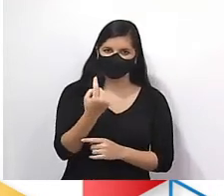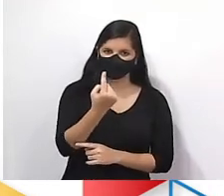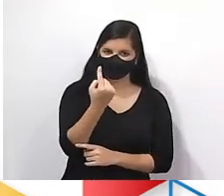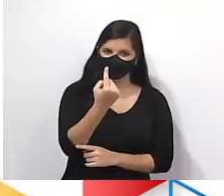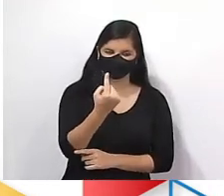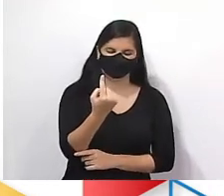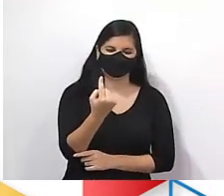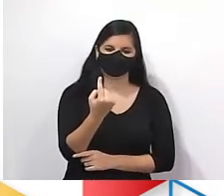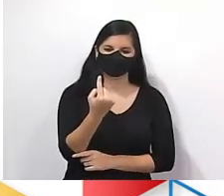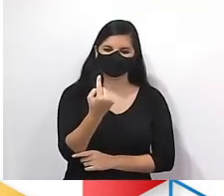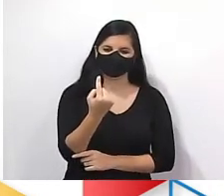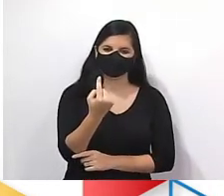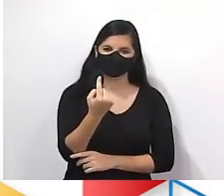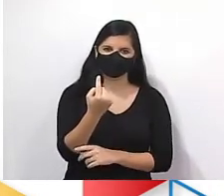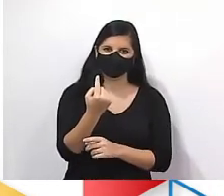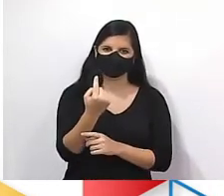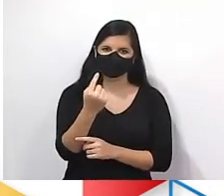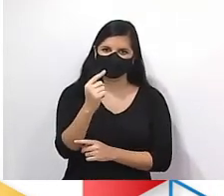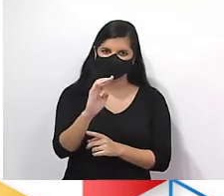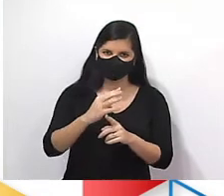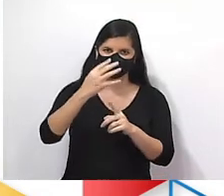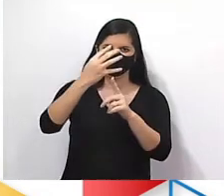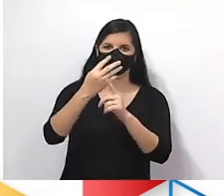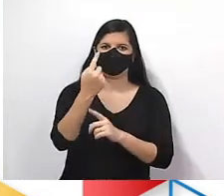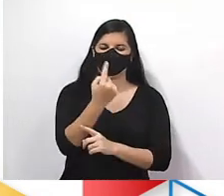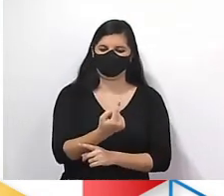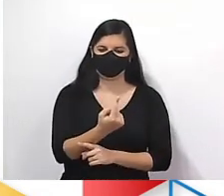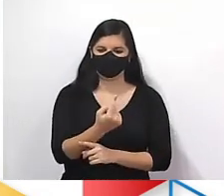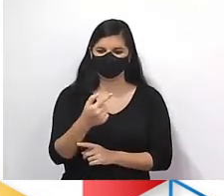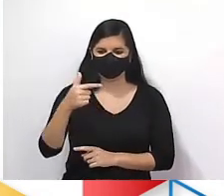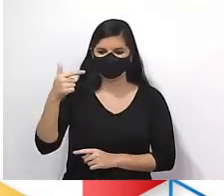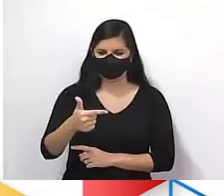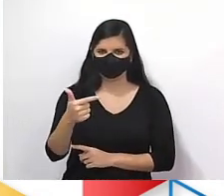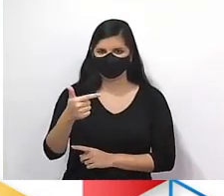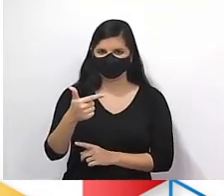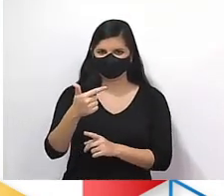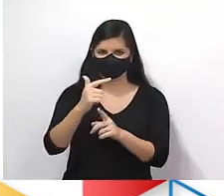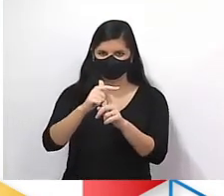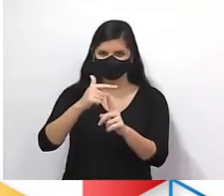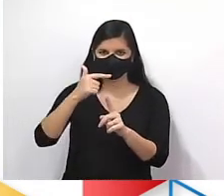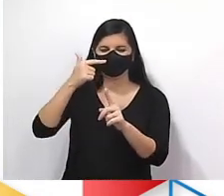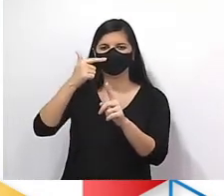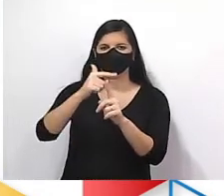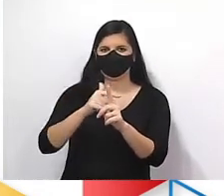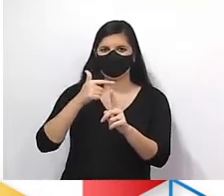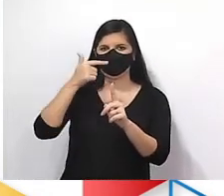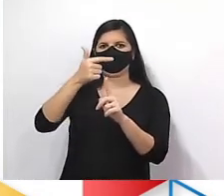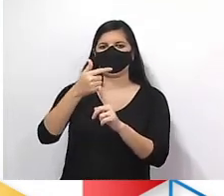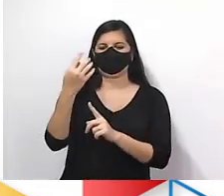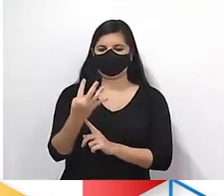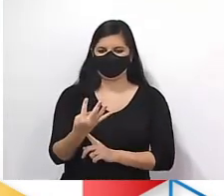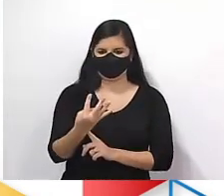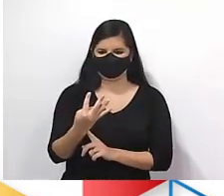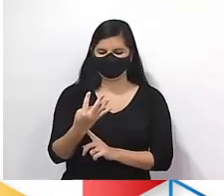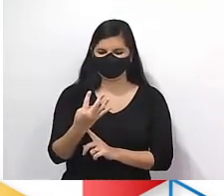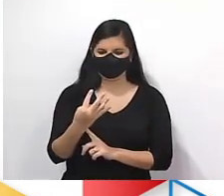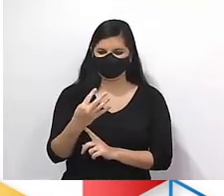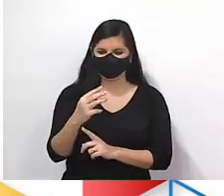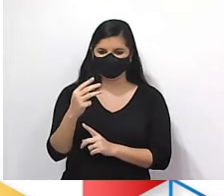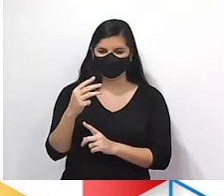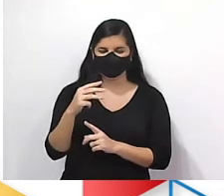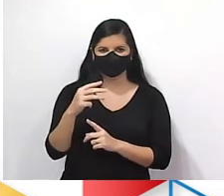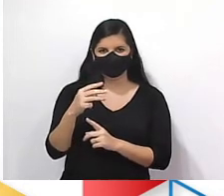é o 1, porque 1 ao quadrado é 1. O segundo é o 2. 2 ao quadrado vai dar quanto? 4. O